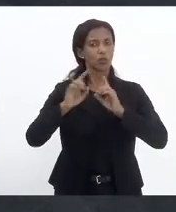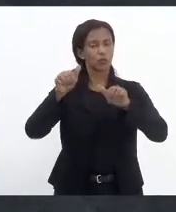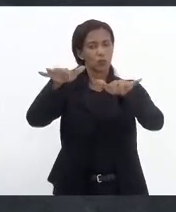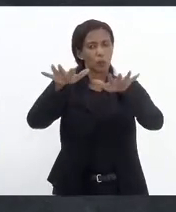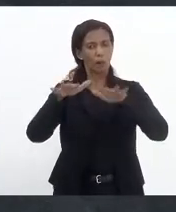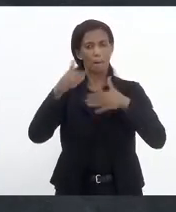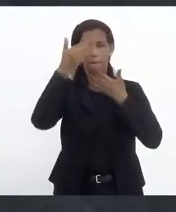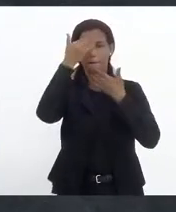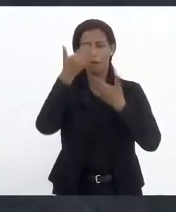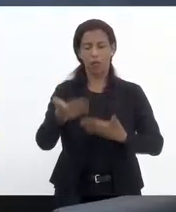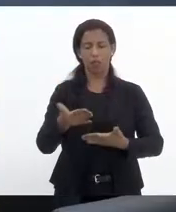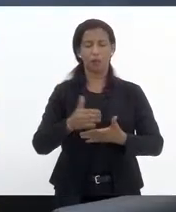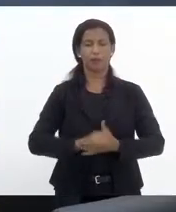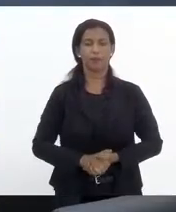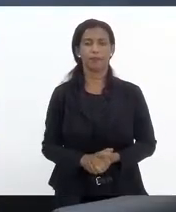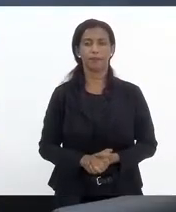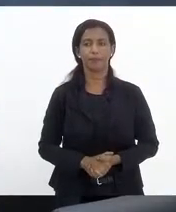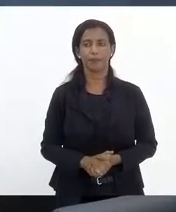Muito obrigada, senhor presidente.